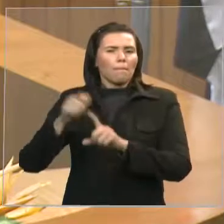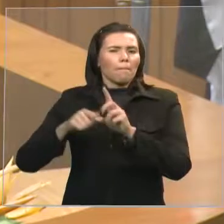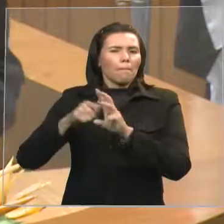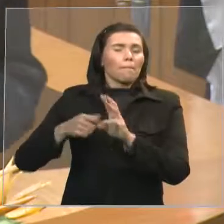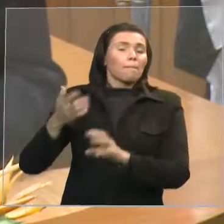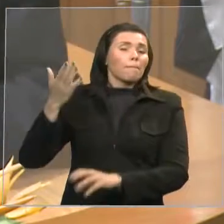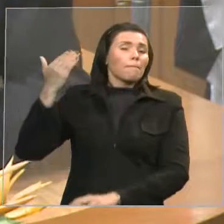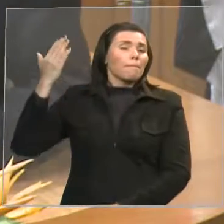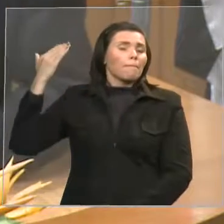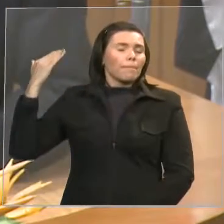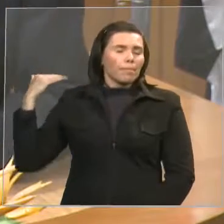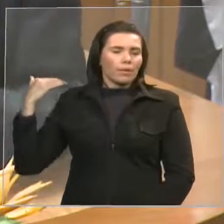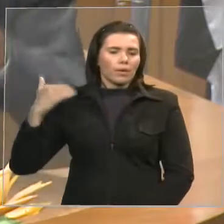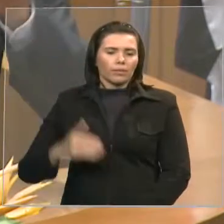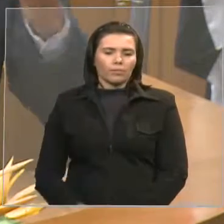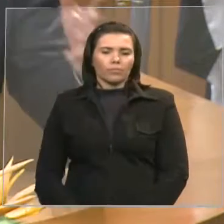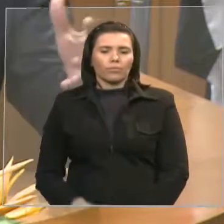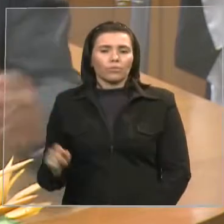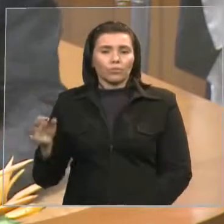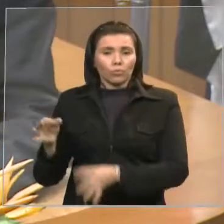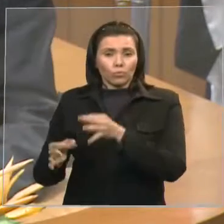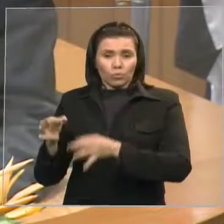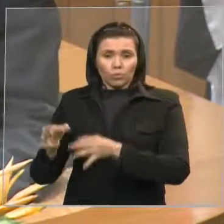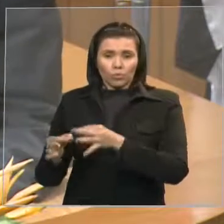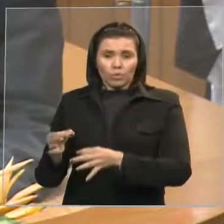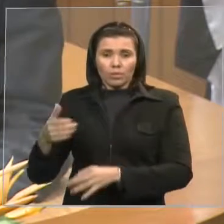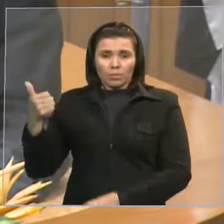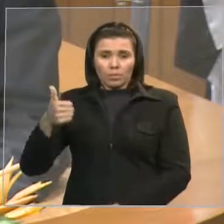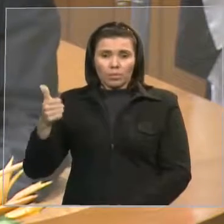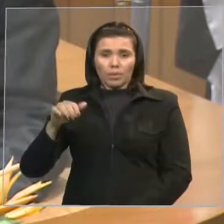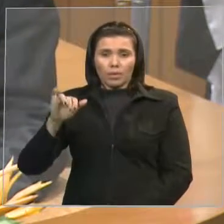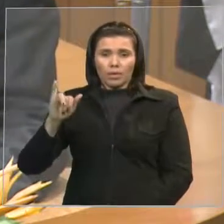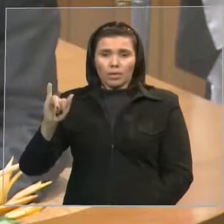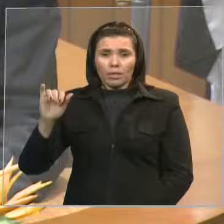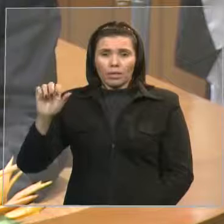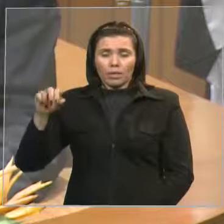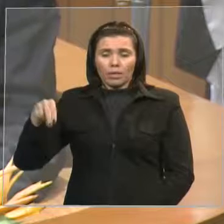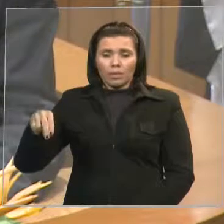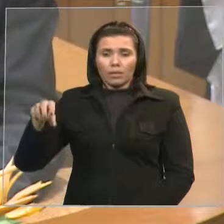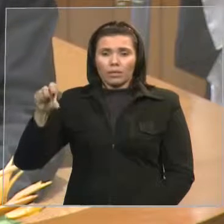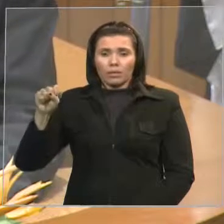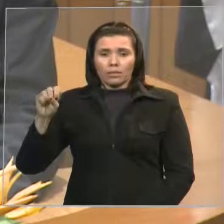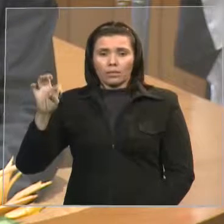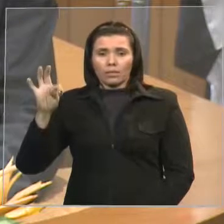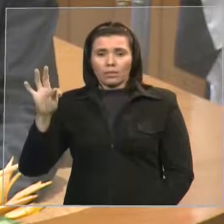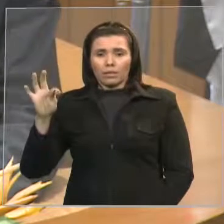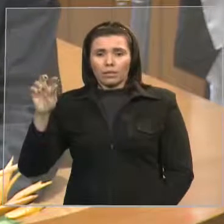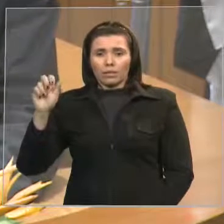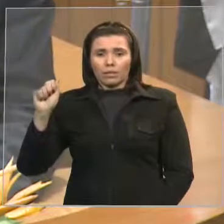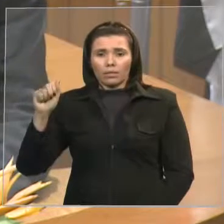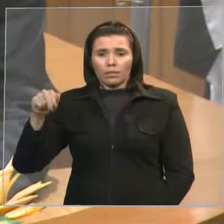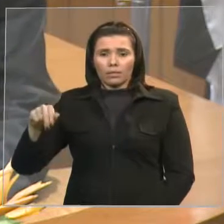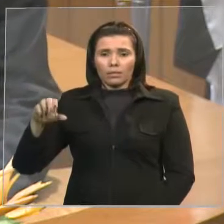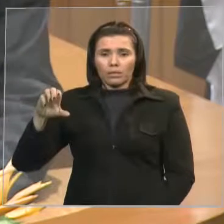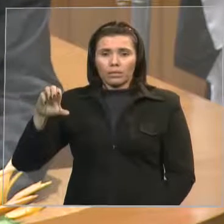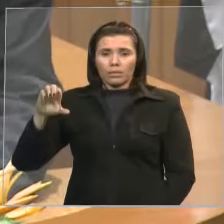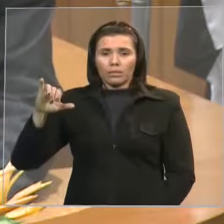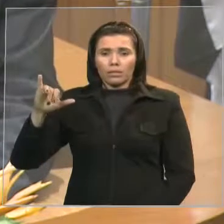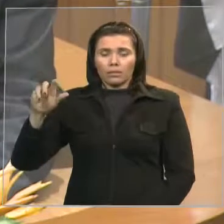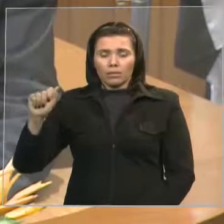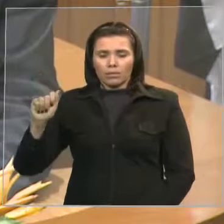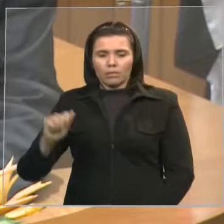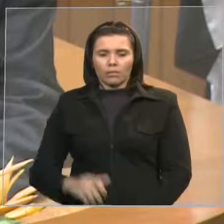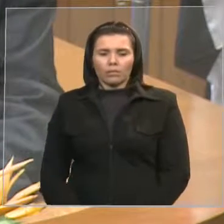que também apreciou o mesmo pedido de afastamento do prefeito indeferiu o pedido de